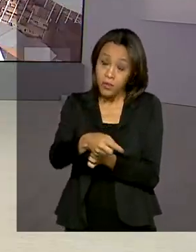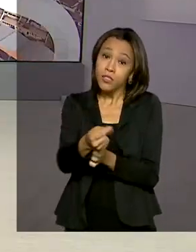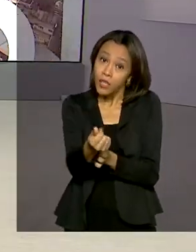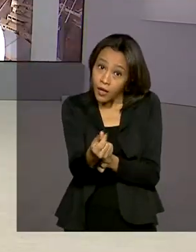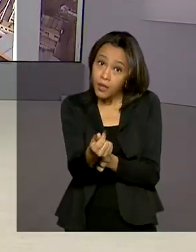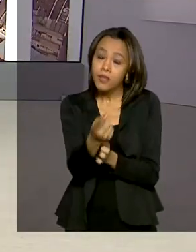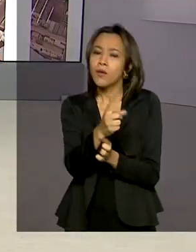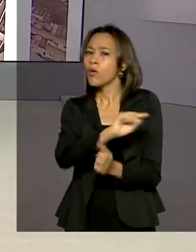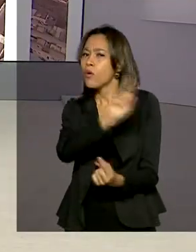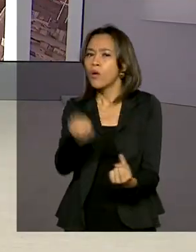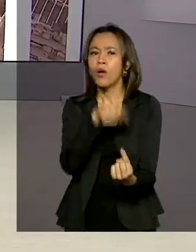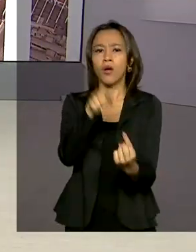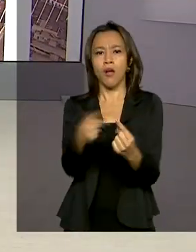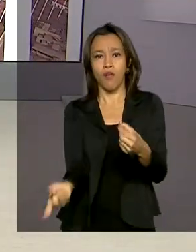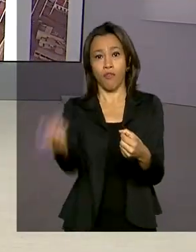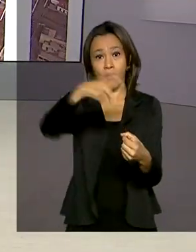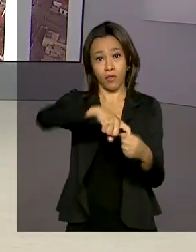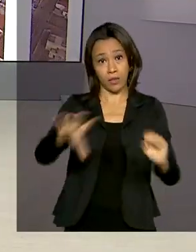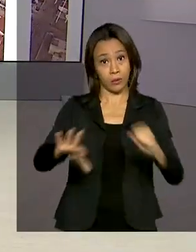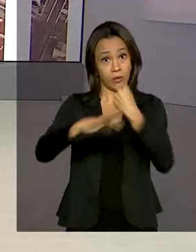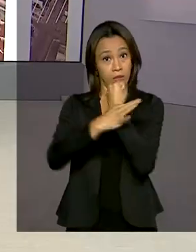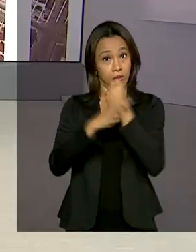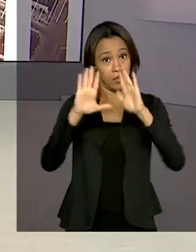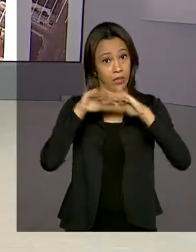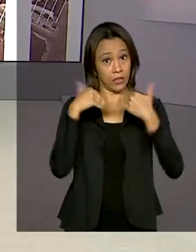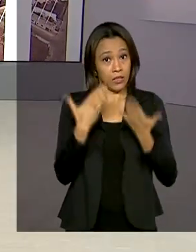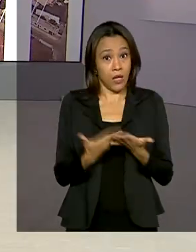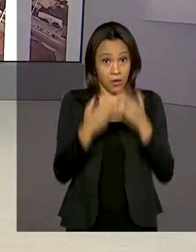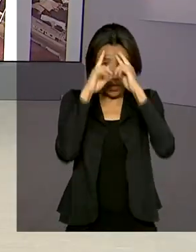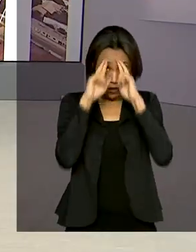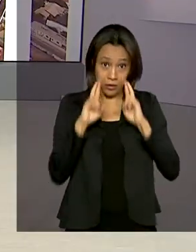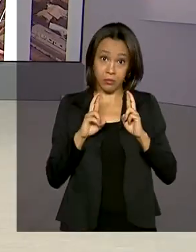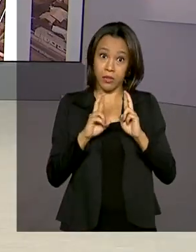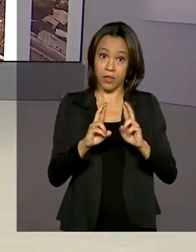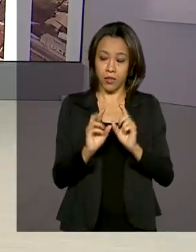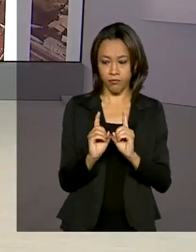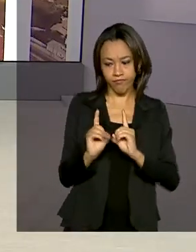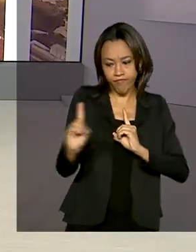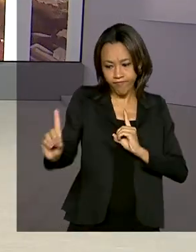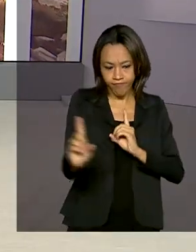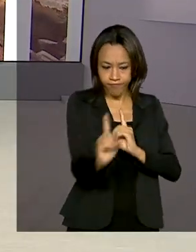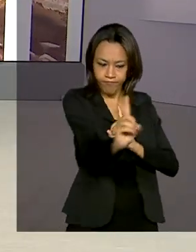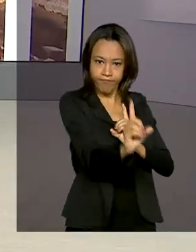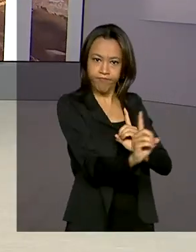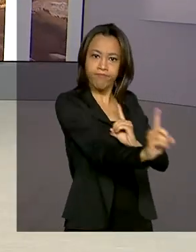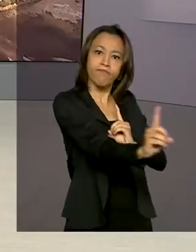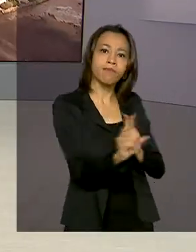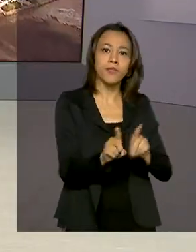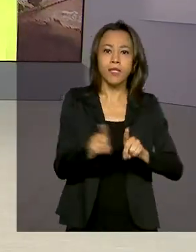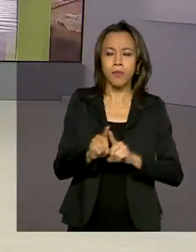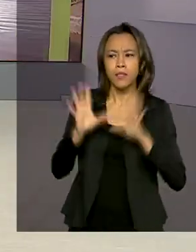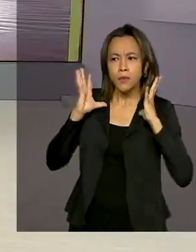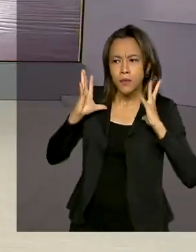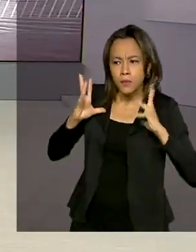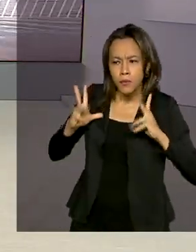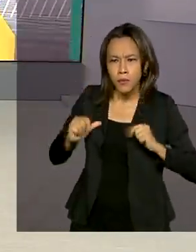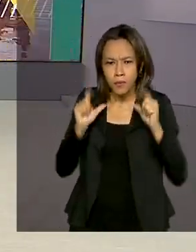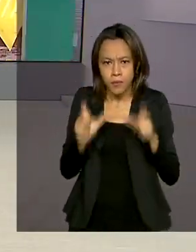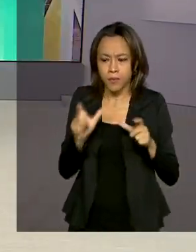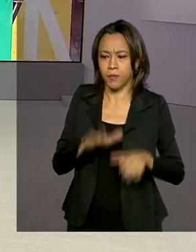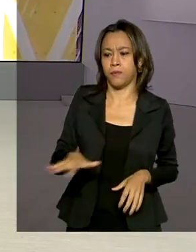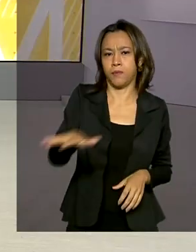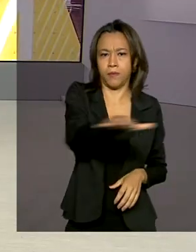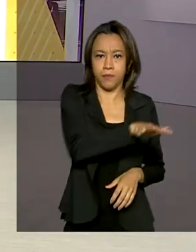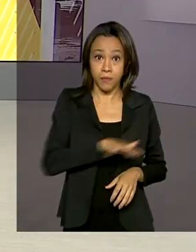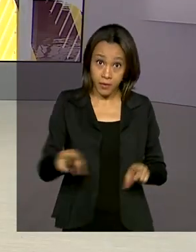garantir o retorno às aulas presenciais com respeito ao distanciamento social e reforço na higienização. O Ministério